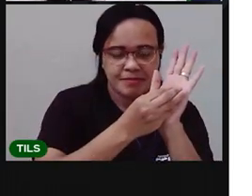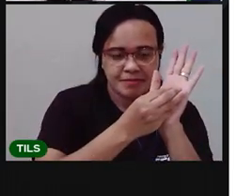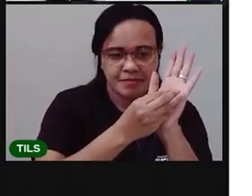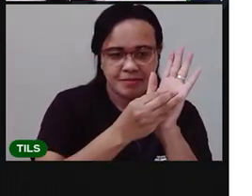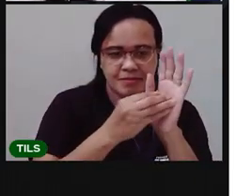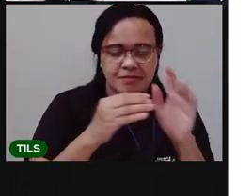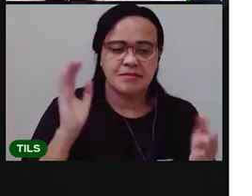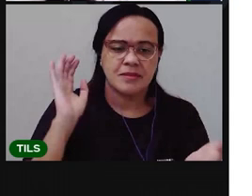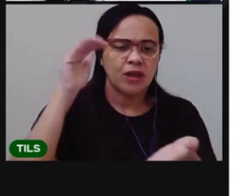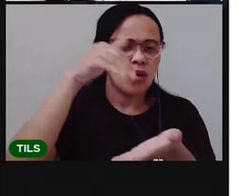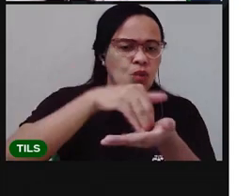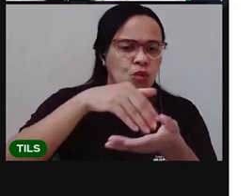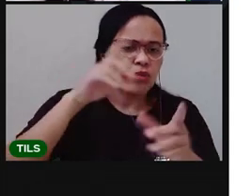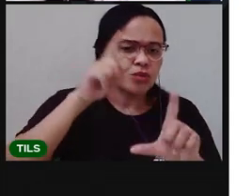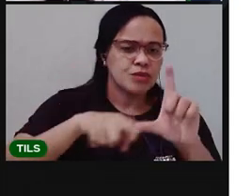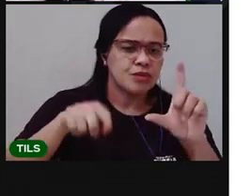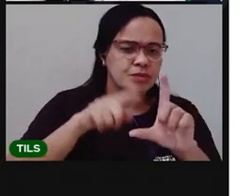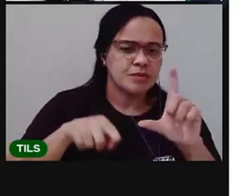E a letra final?